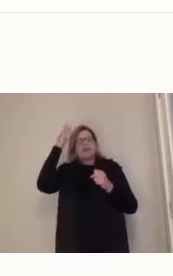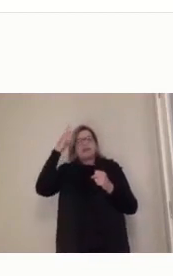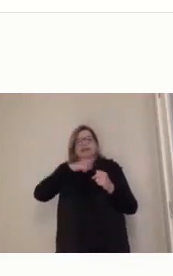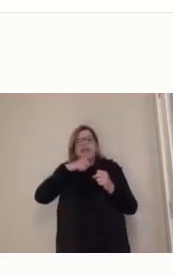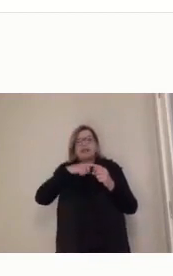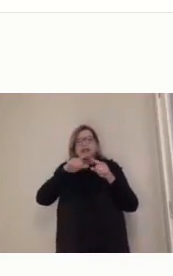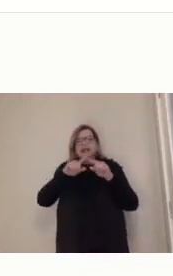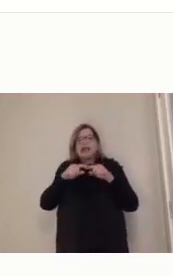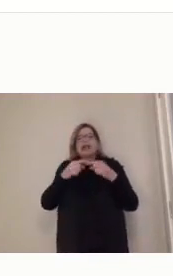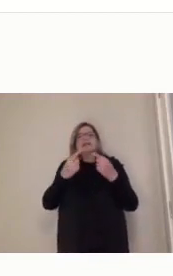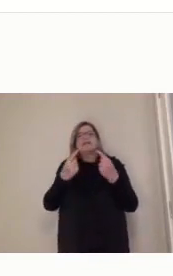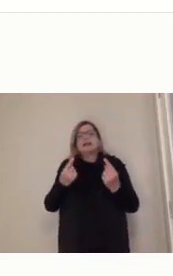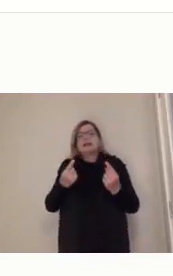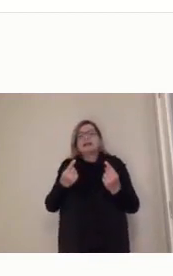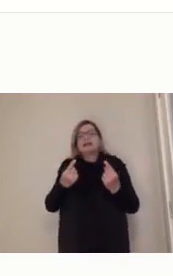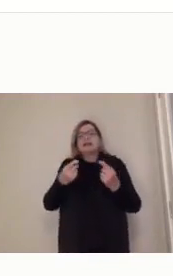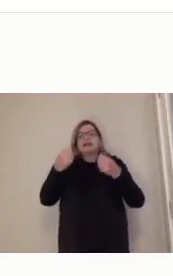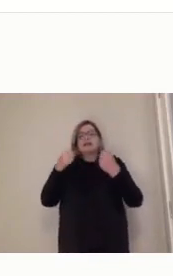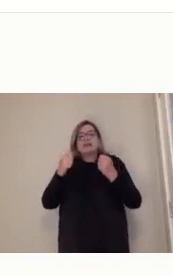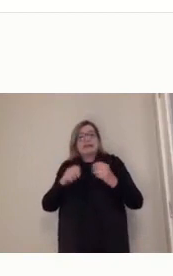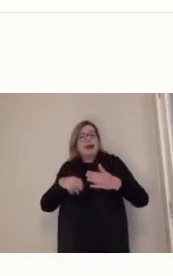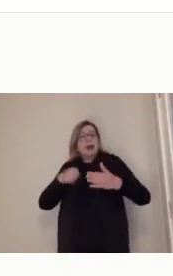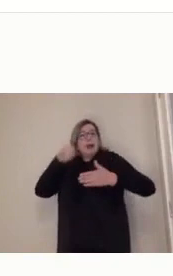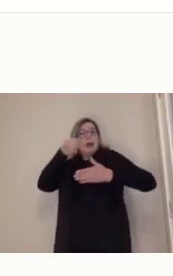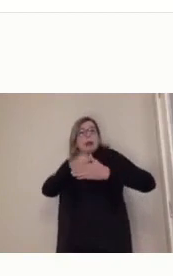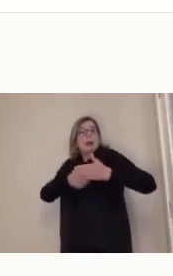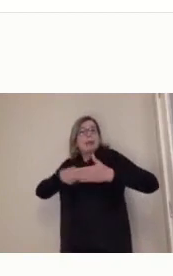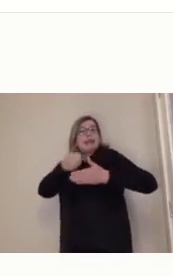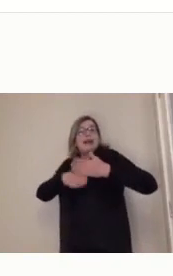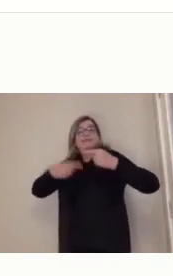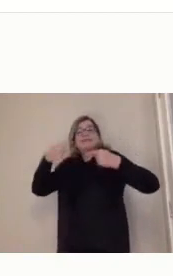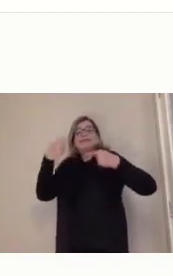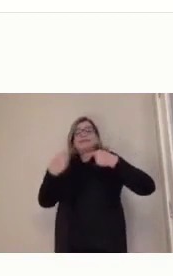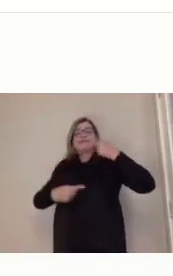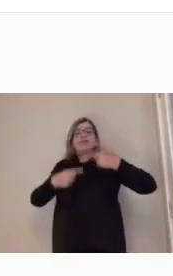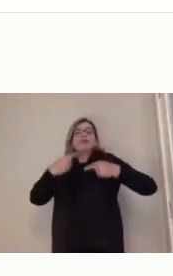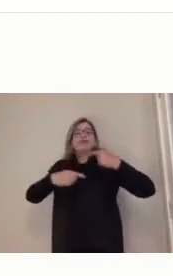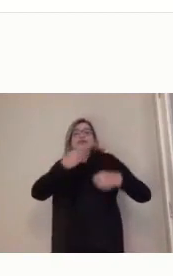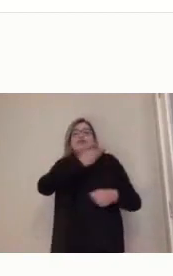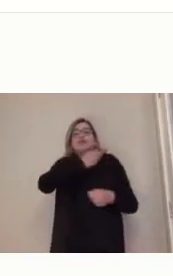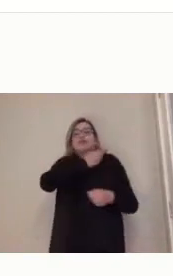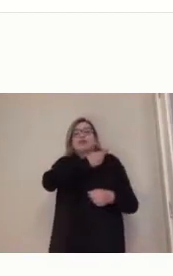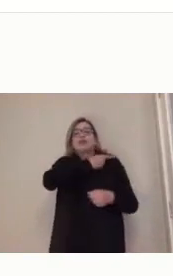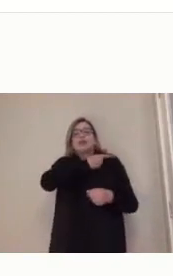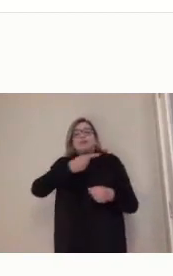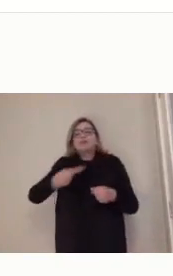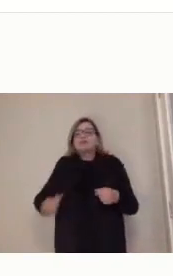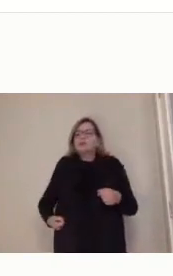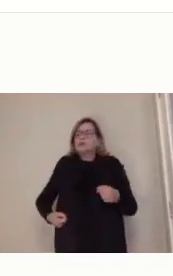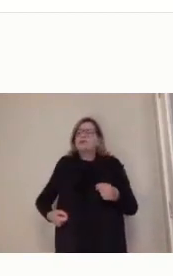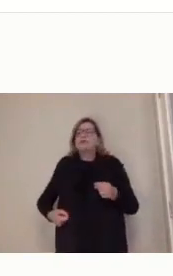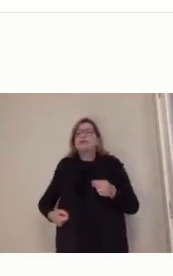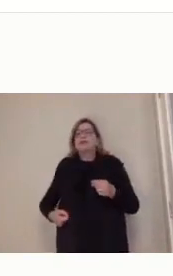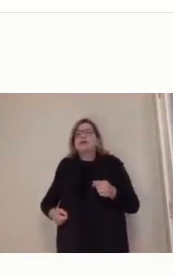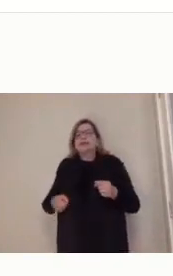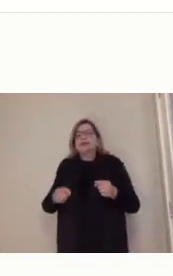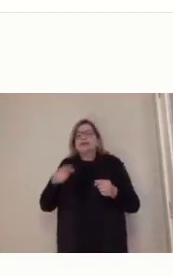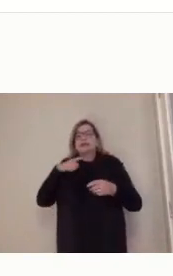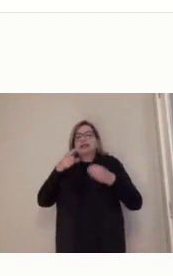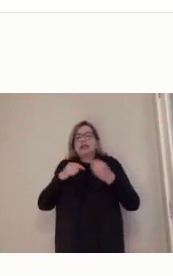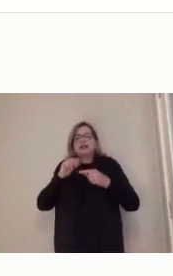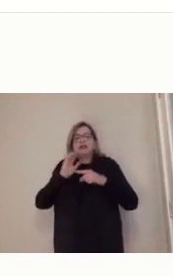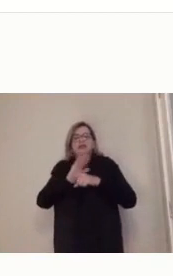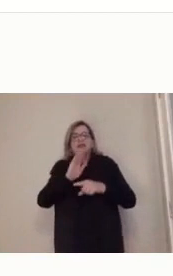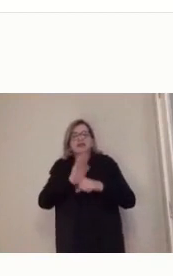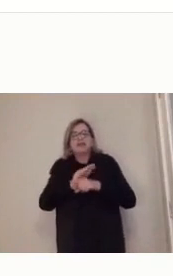por políticas públicas que dêem influência digital, tanto para os professores, como um letramento digital para as pessoas, para todas as